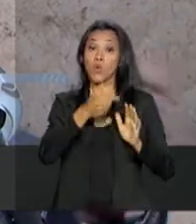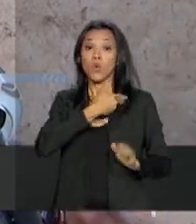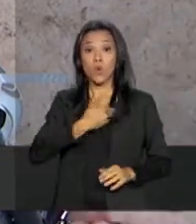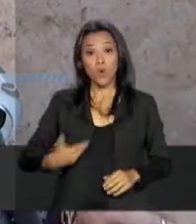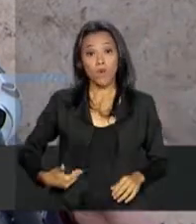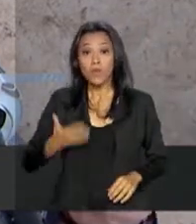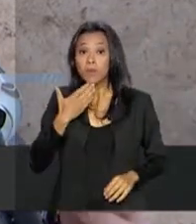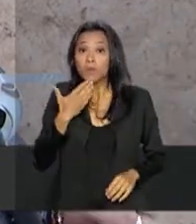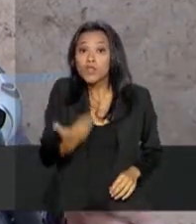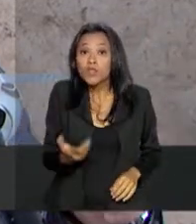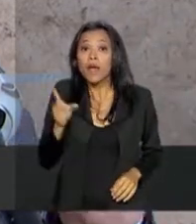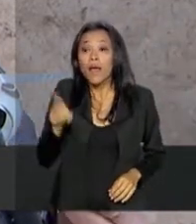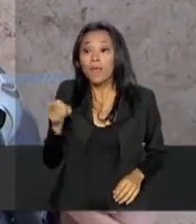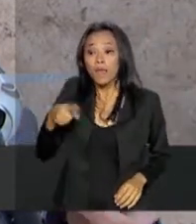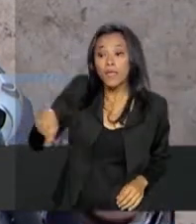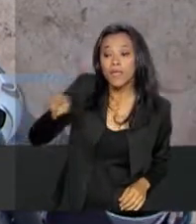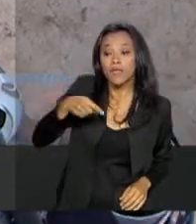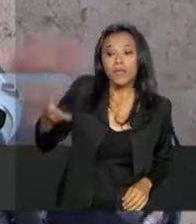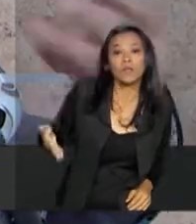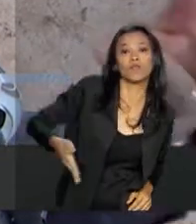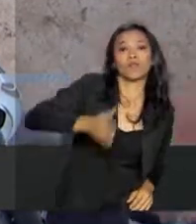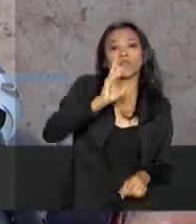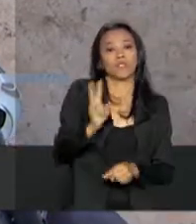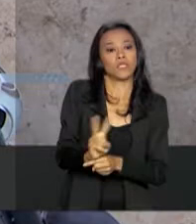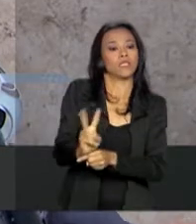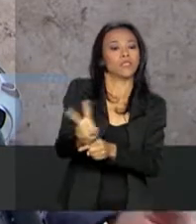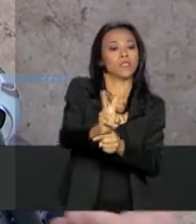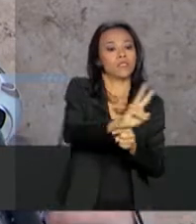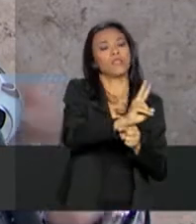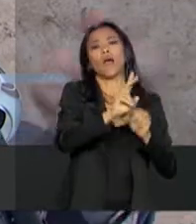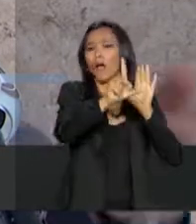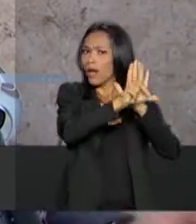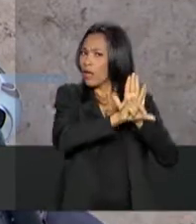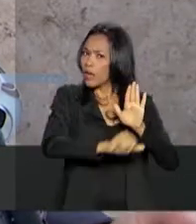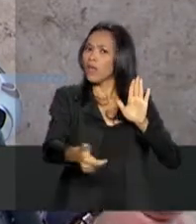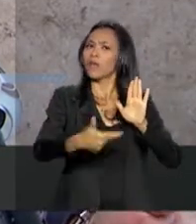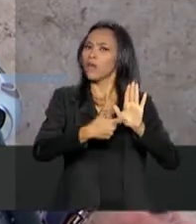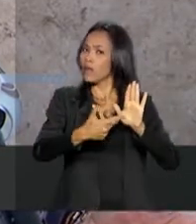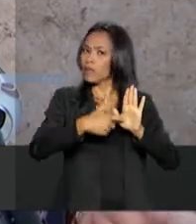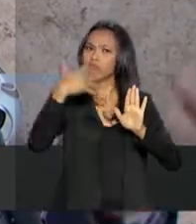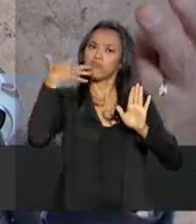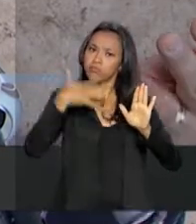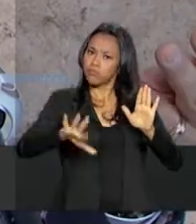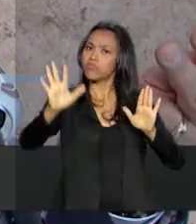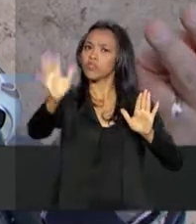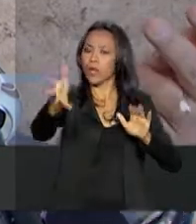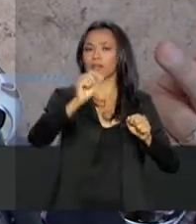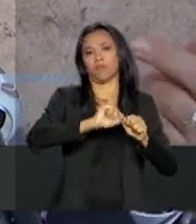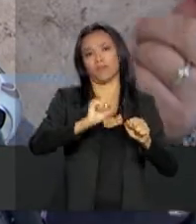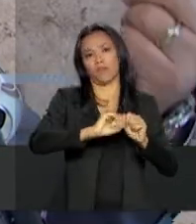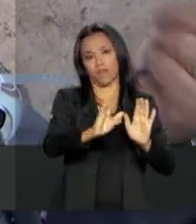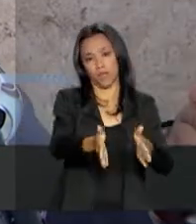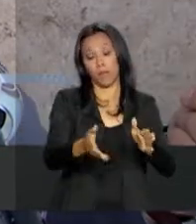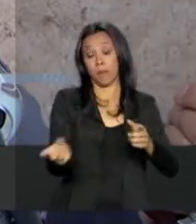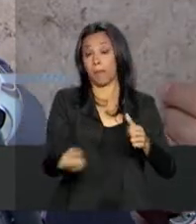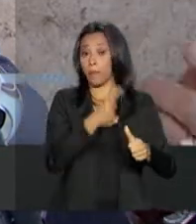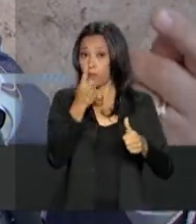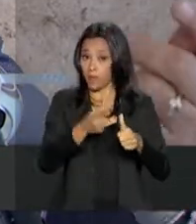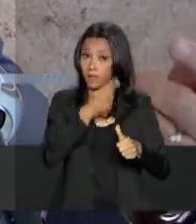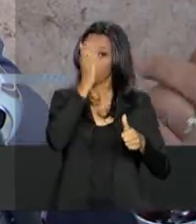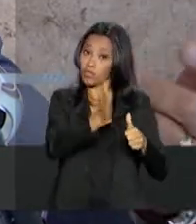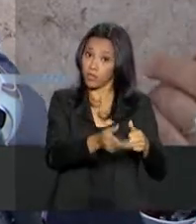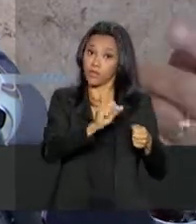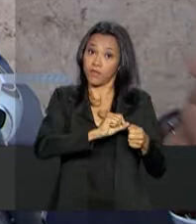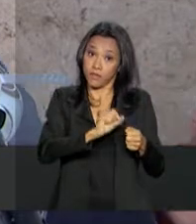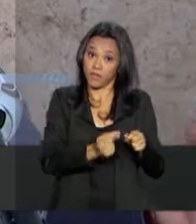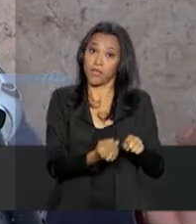patrulhamento na região de fronteira, o que a lei já concede e já se estava fazendo. Então, são duas coisas. Primeiro, já se fazia,